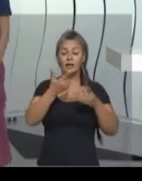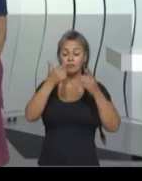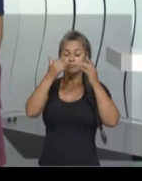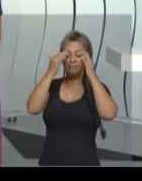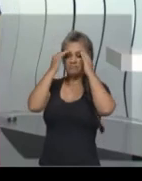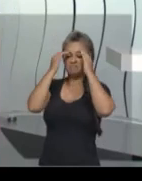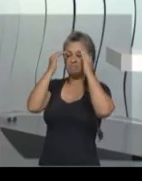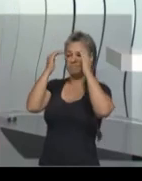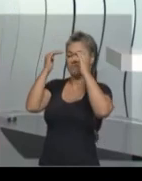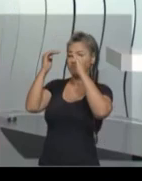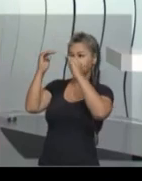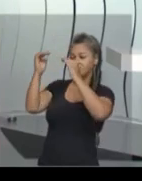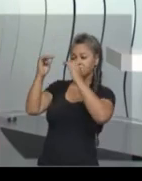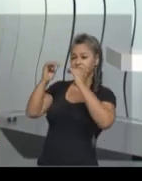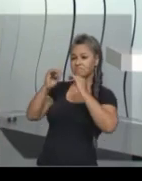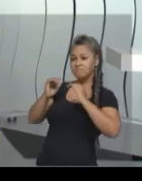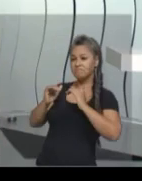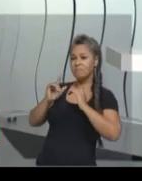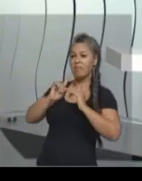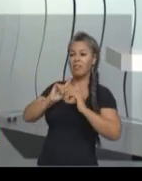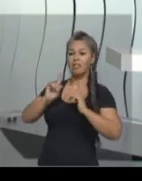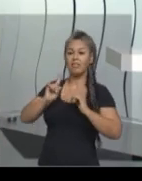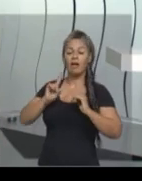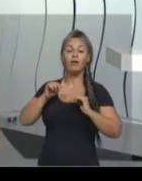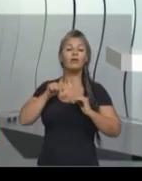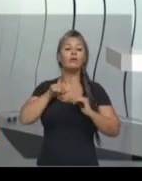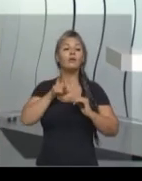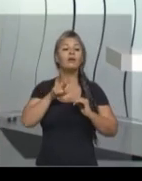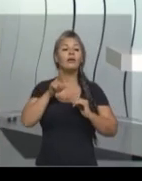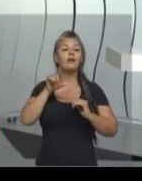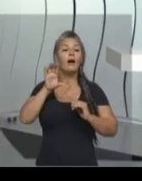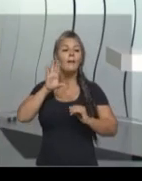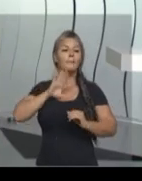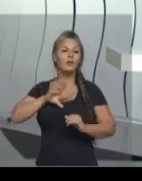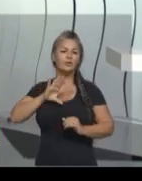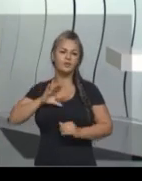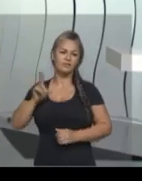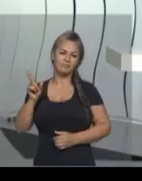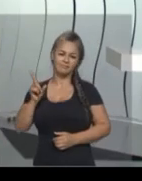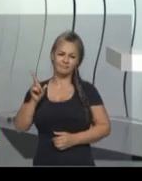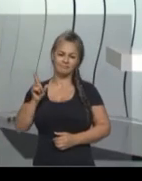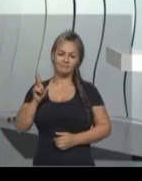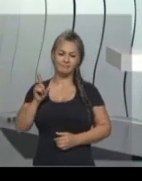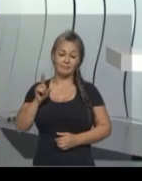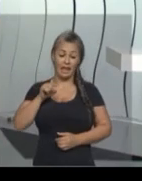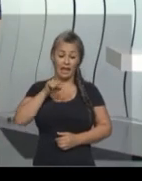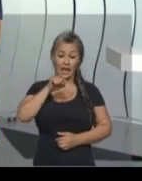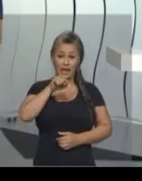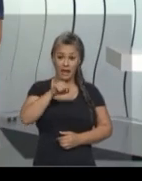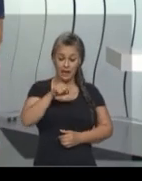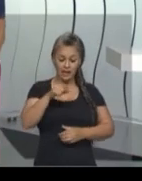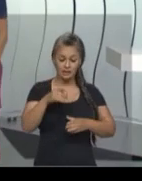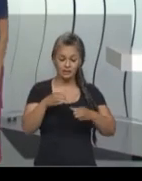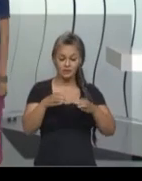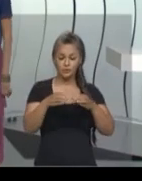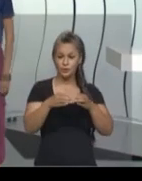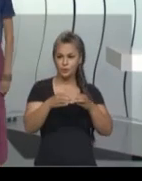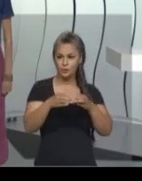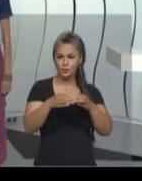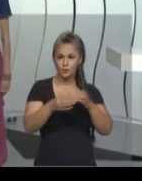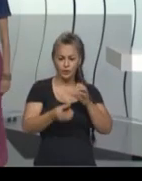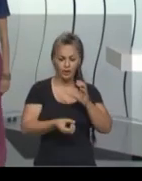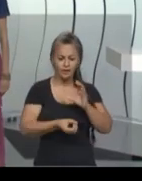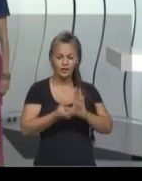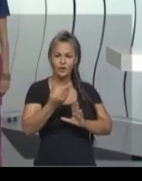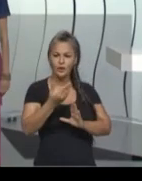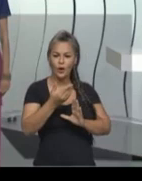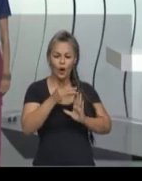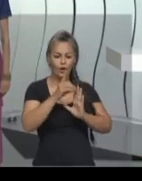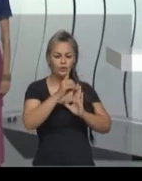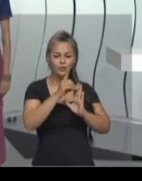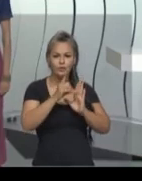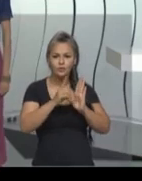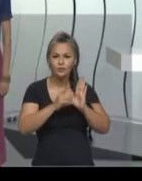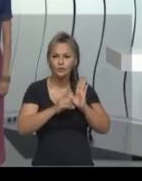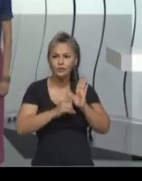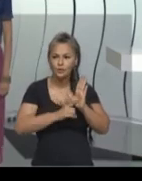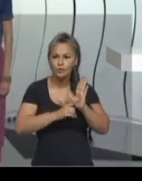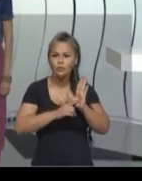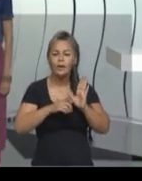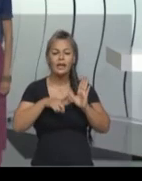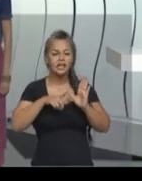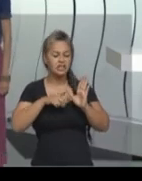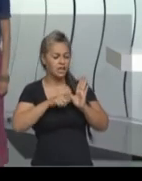O Partido Brasileiro elaborou um documento que reuniu 8 mil